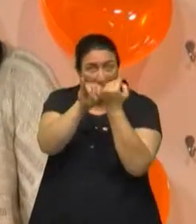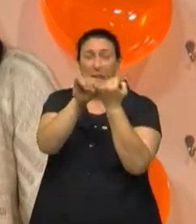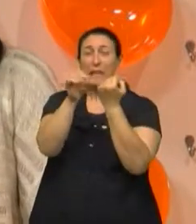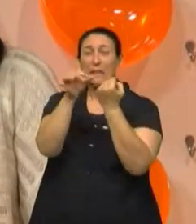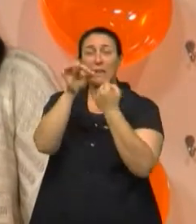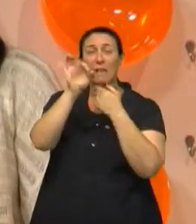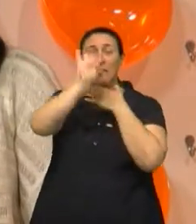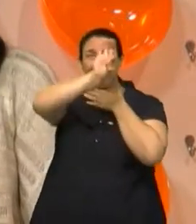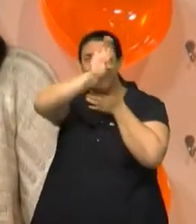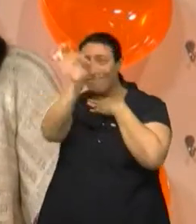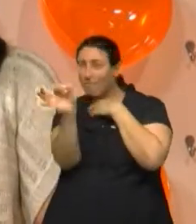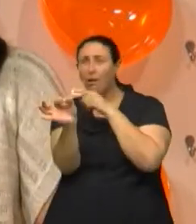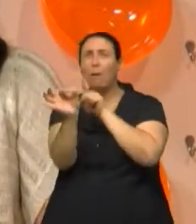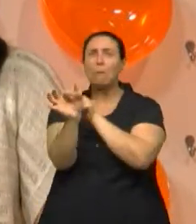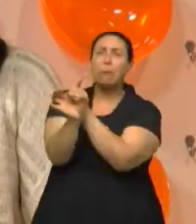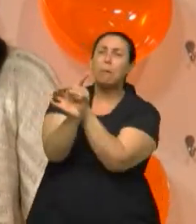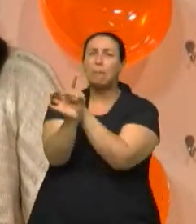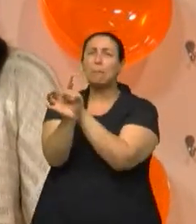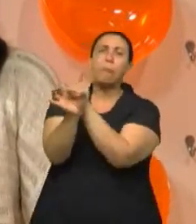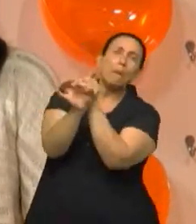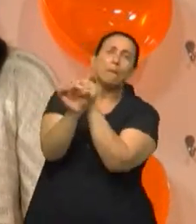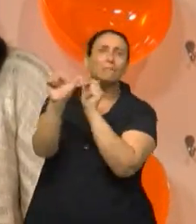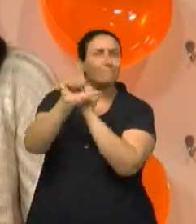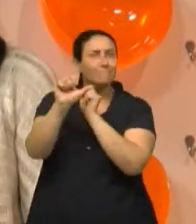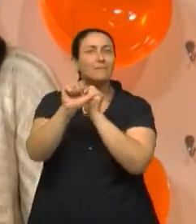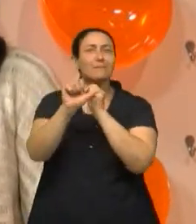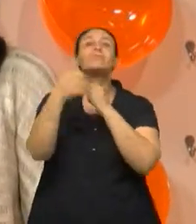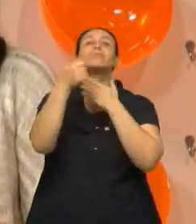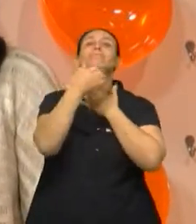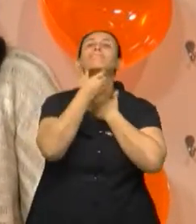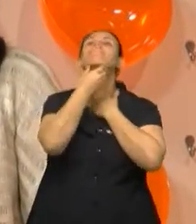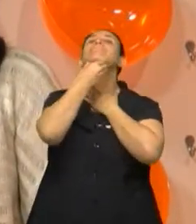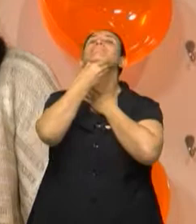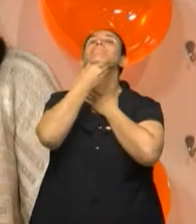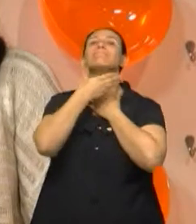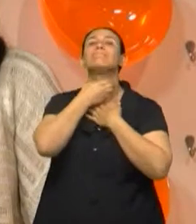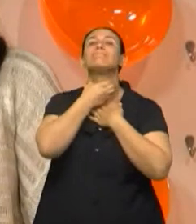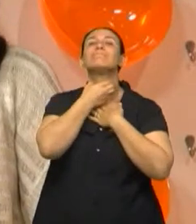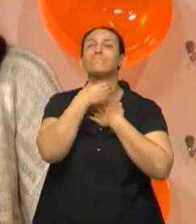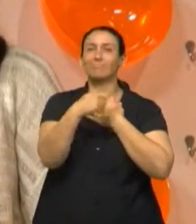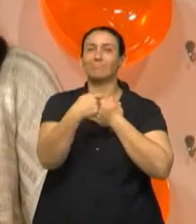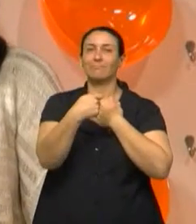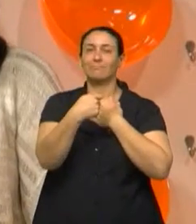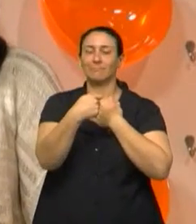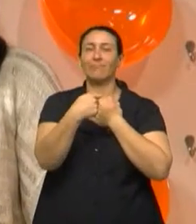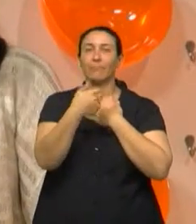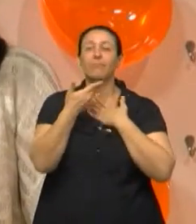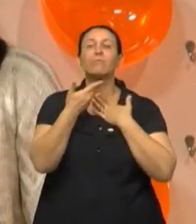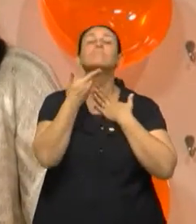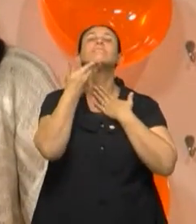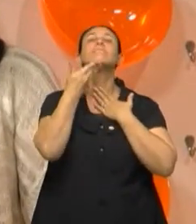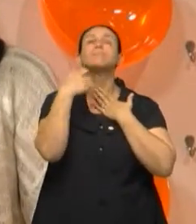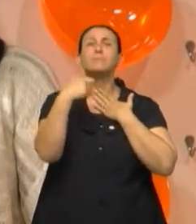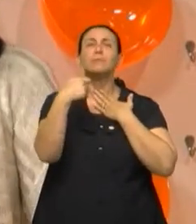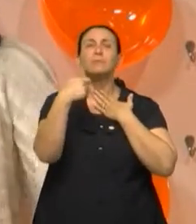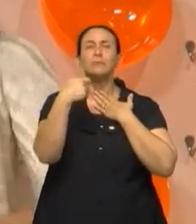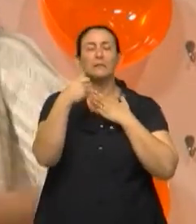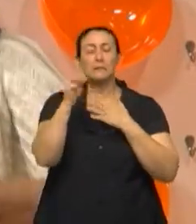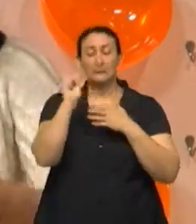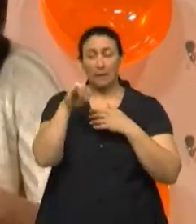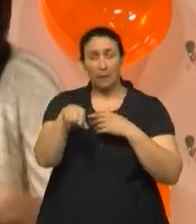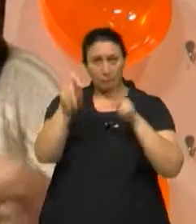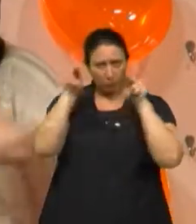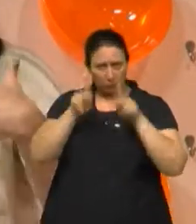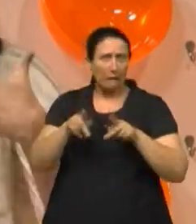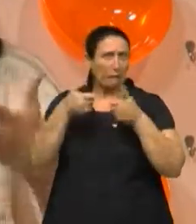objetivo é abrir a via aérea. E a gente abre a via aérea quando a gente ergue o queixo da vítima, né? Então a posição ereta de pé, se ela está